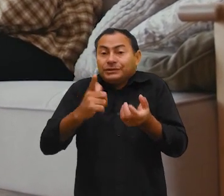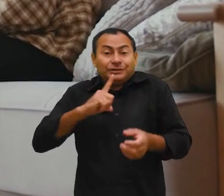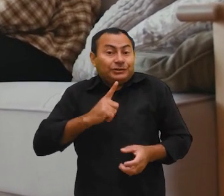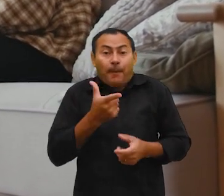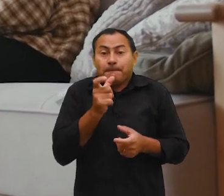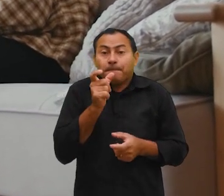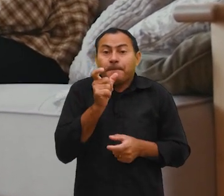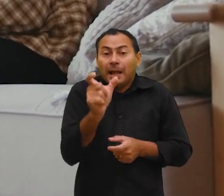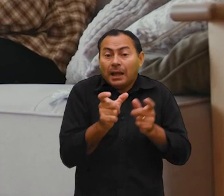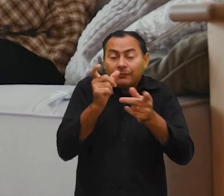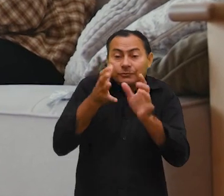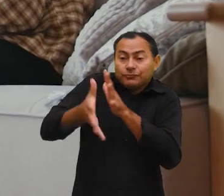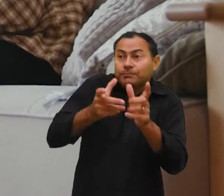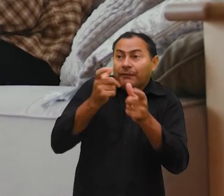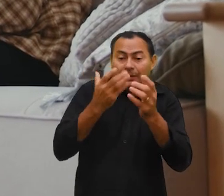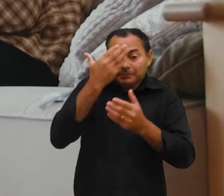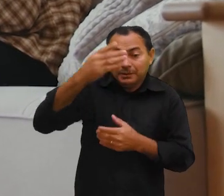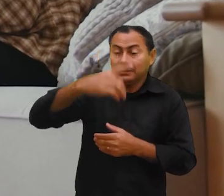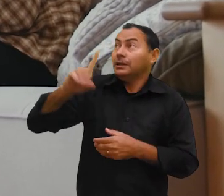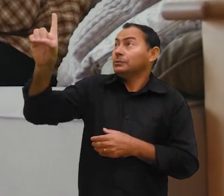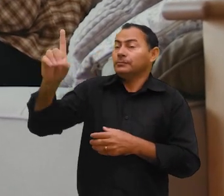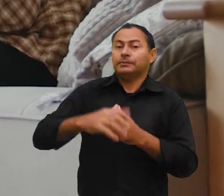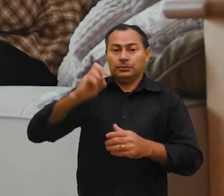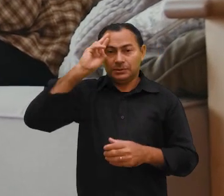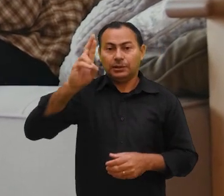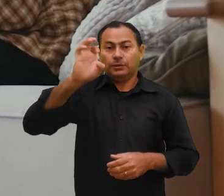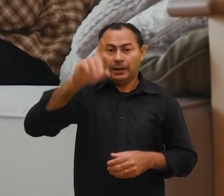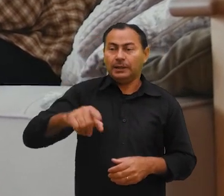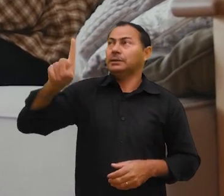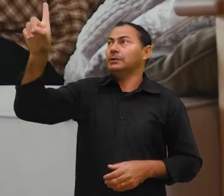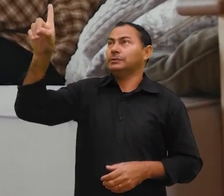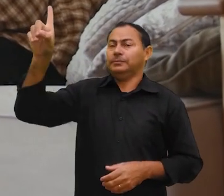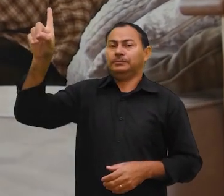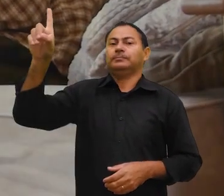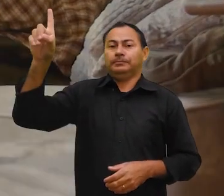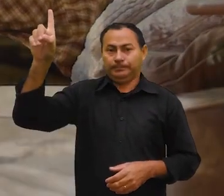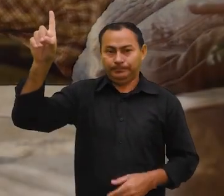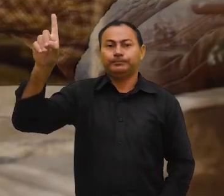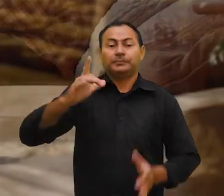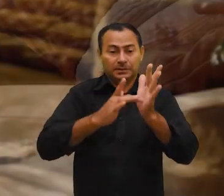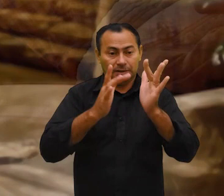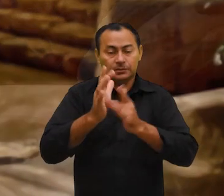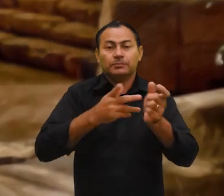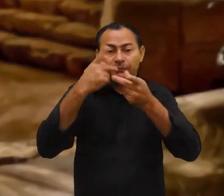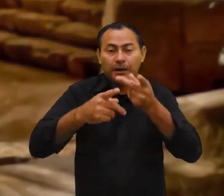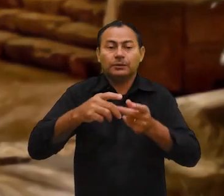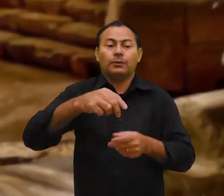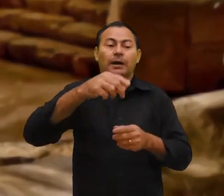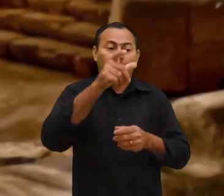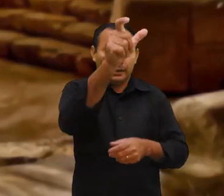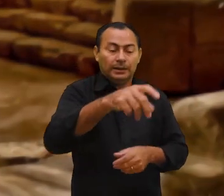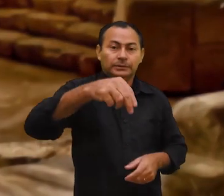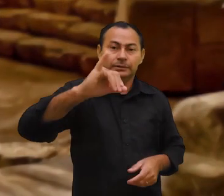dele. Todos eles chegaram à mesma conclusão. O Senhor é Deus! E Jesus disse a